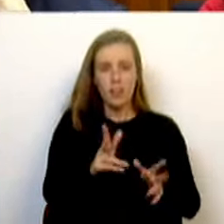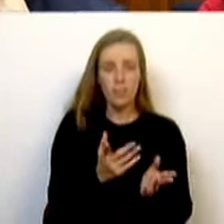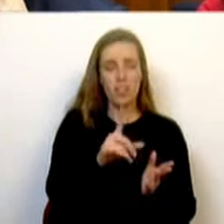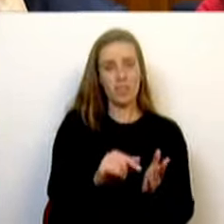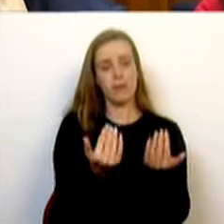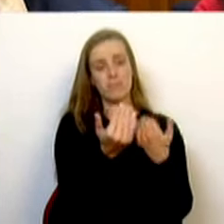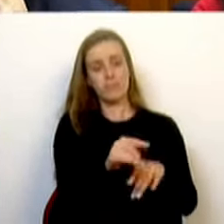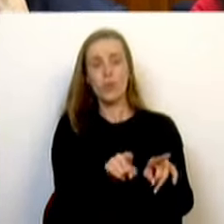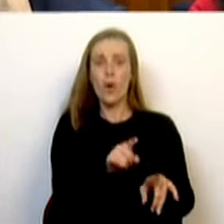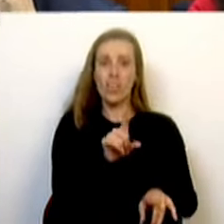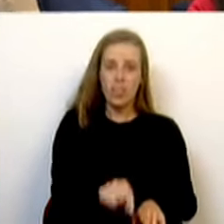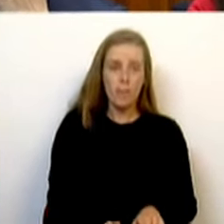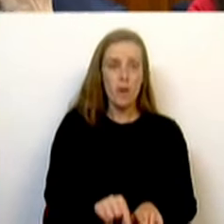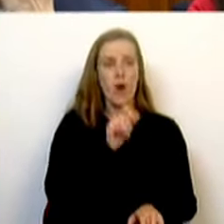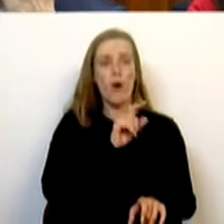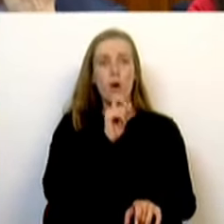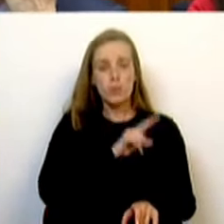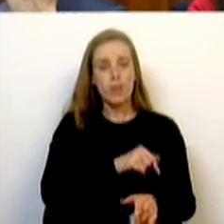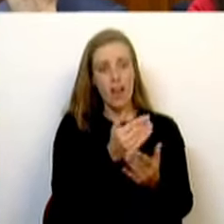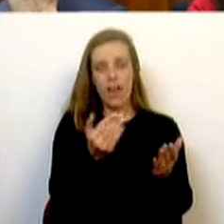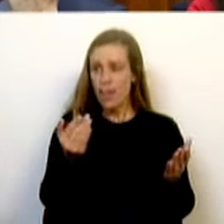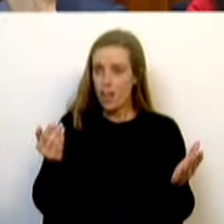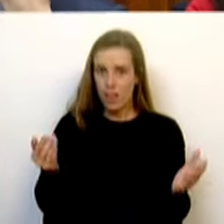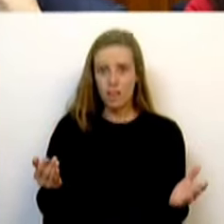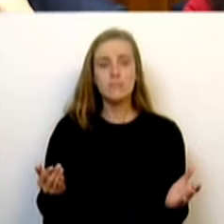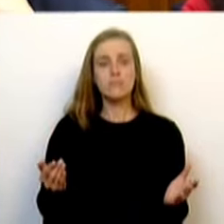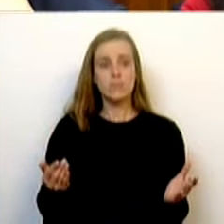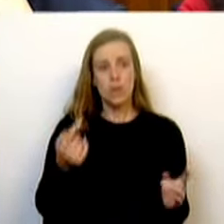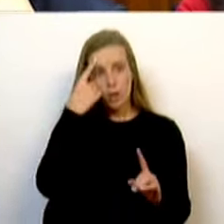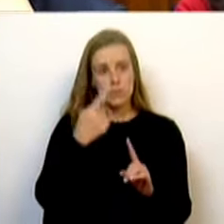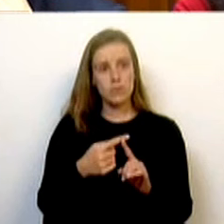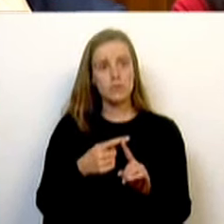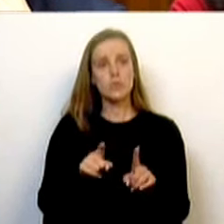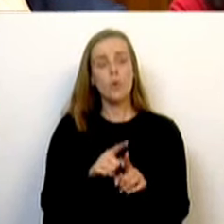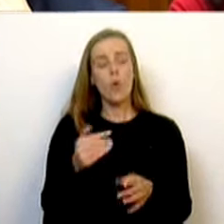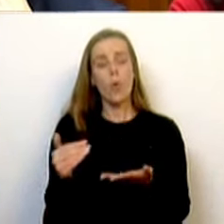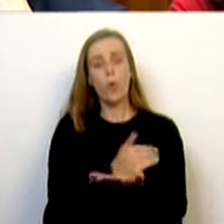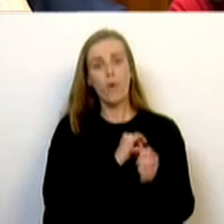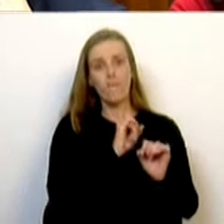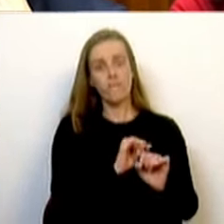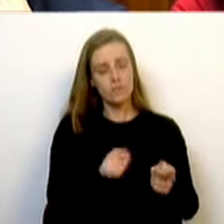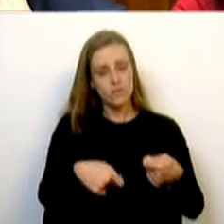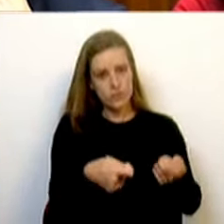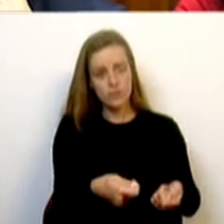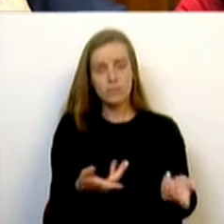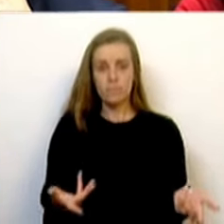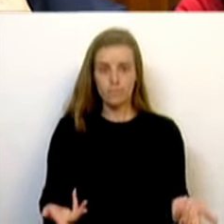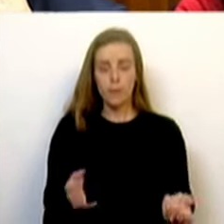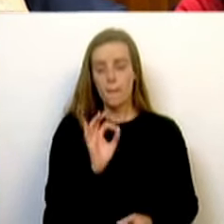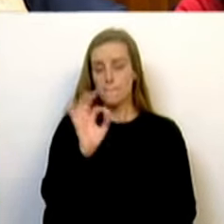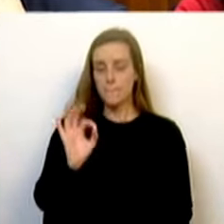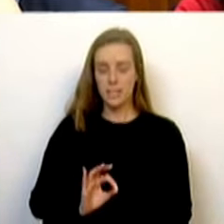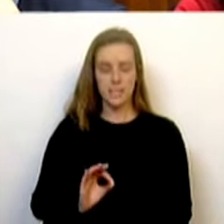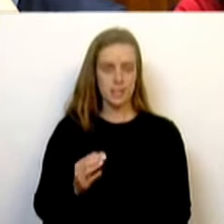liberdade das oportunidades que existem para alocar os seus próprios recursos. Nós temos uma taxa